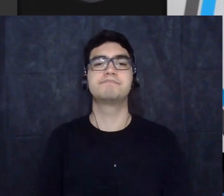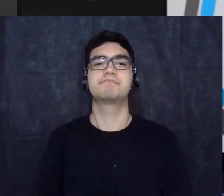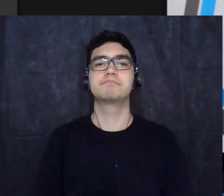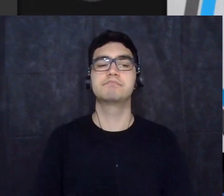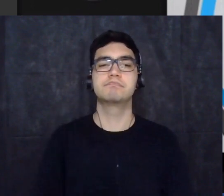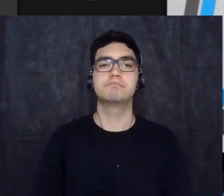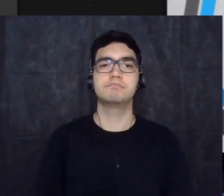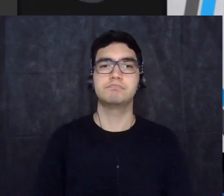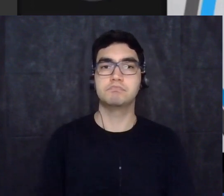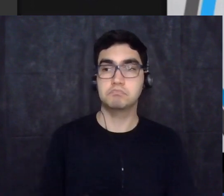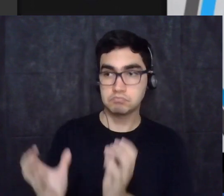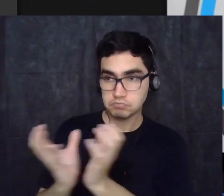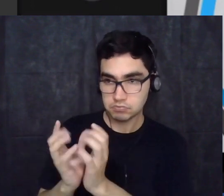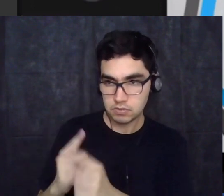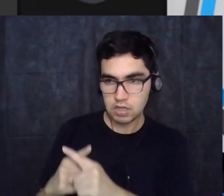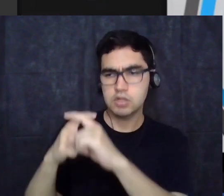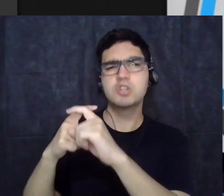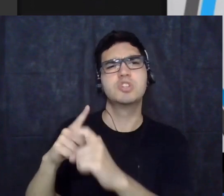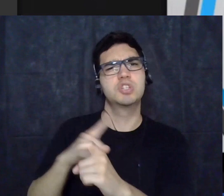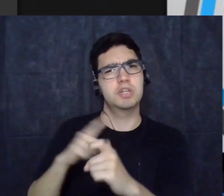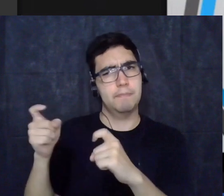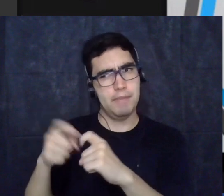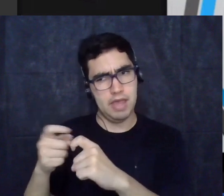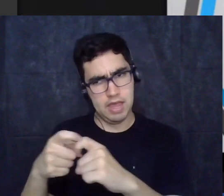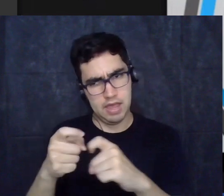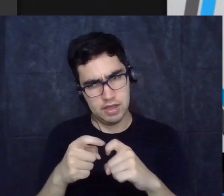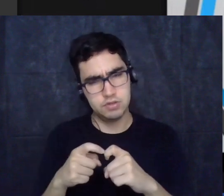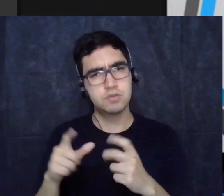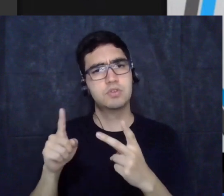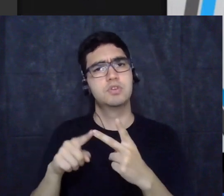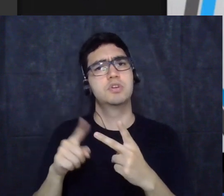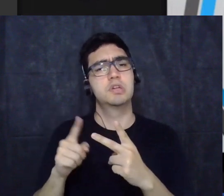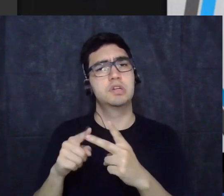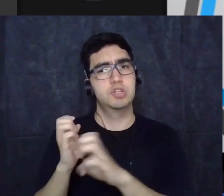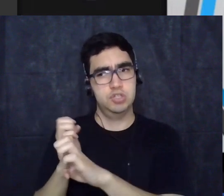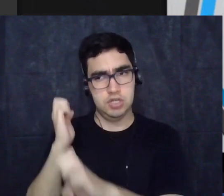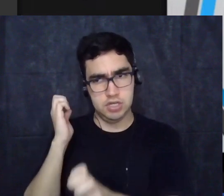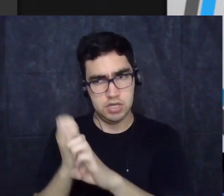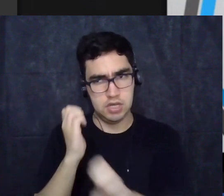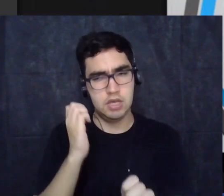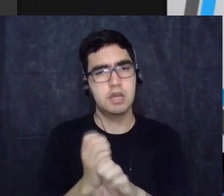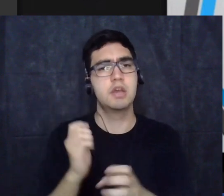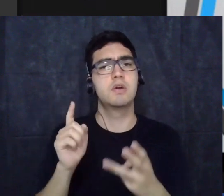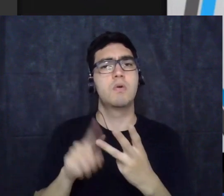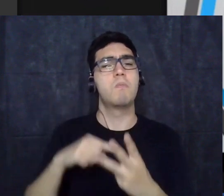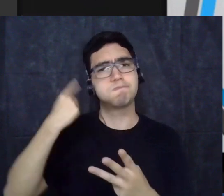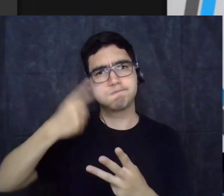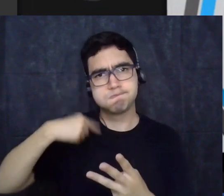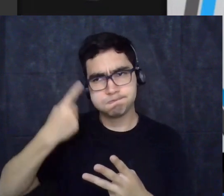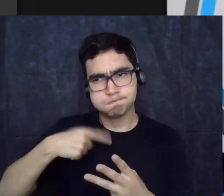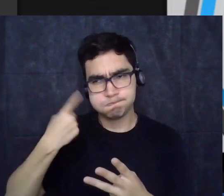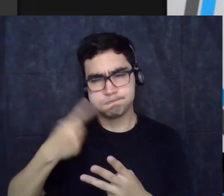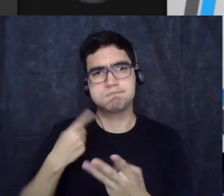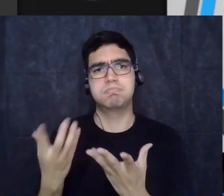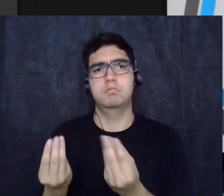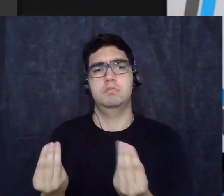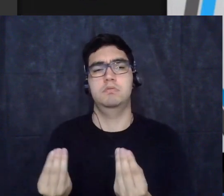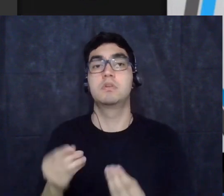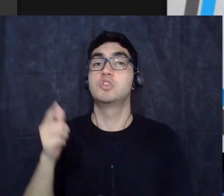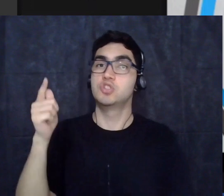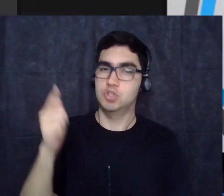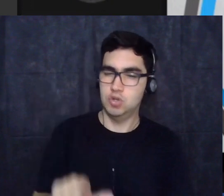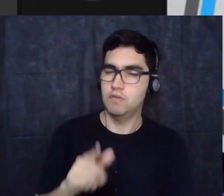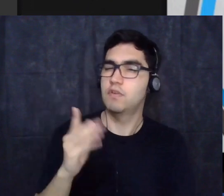número de médicos engenheiros advogados e novamente eu cito aquele livro guerra contra os